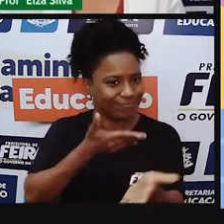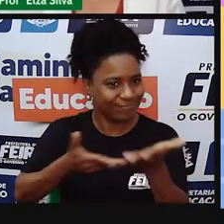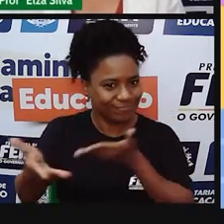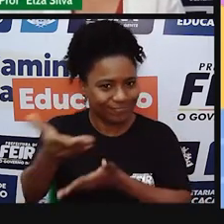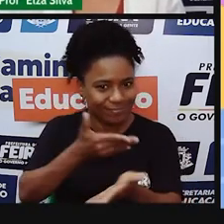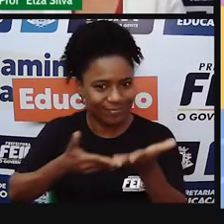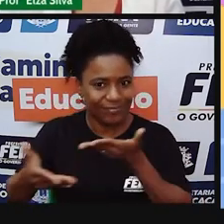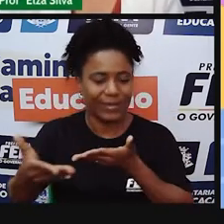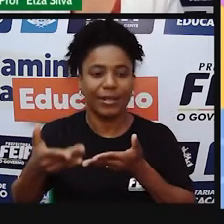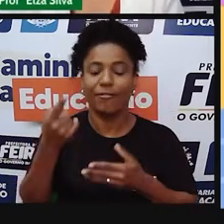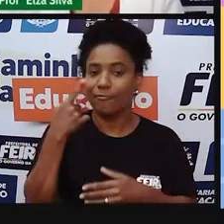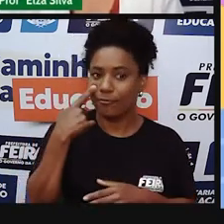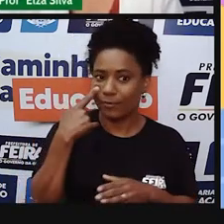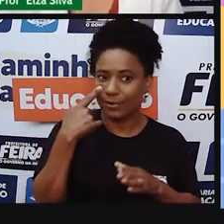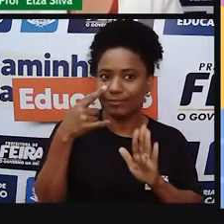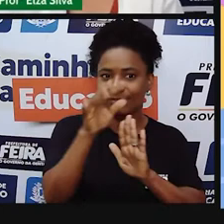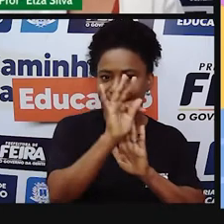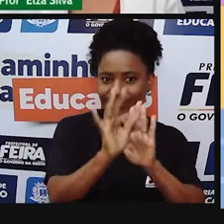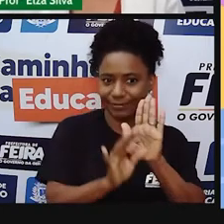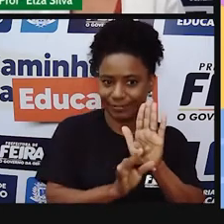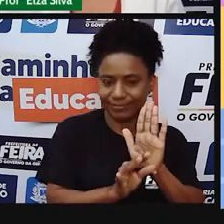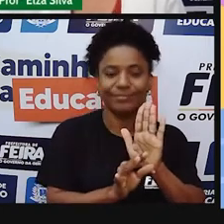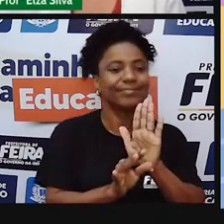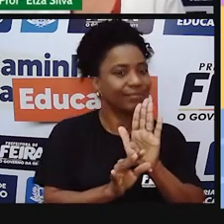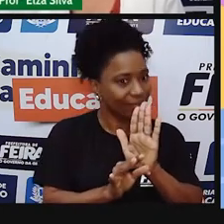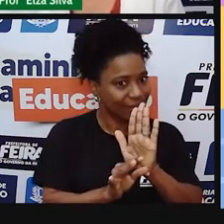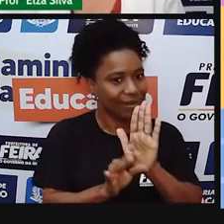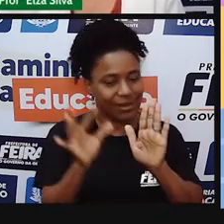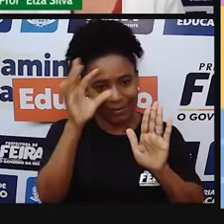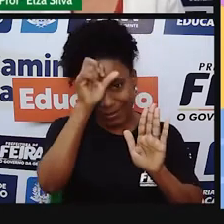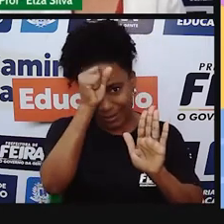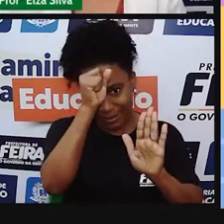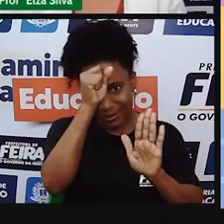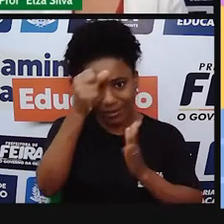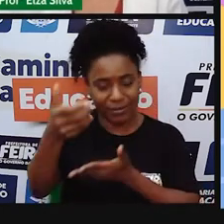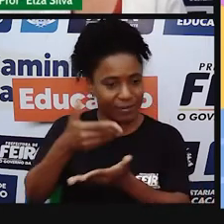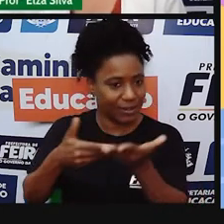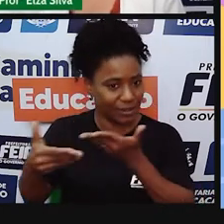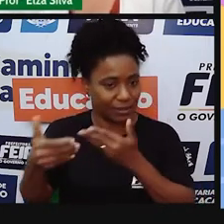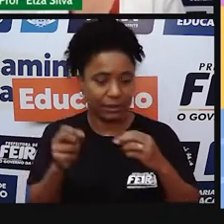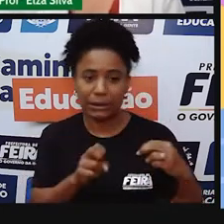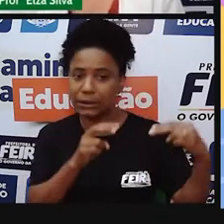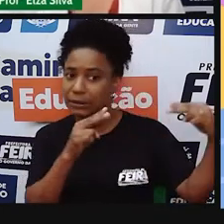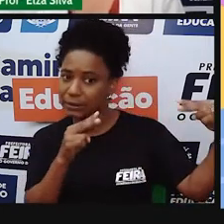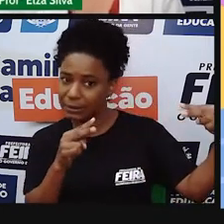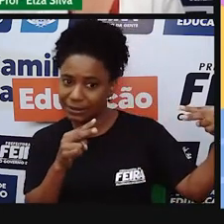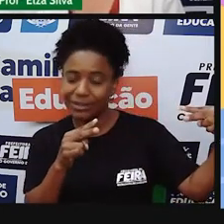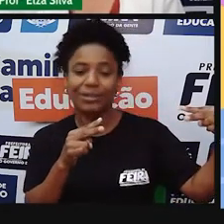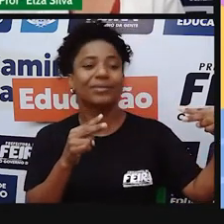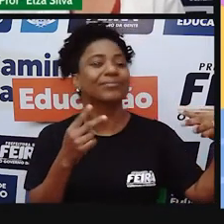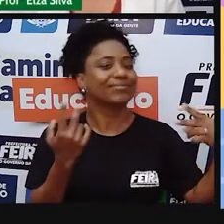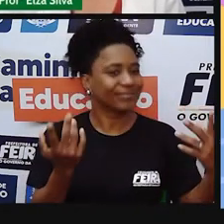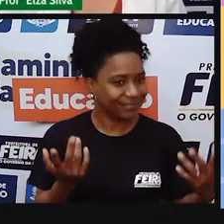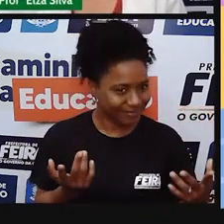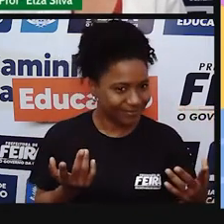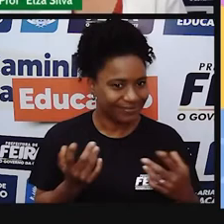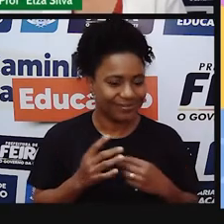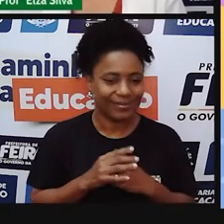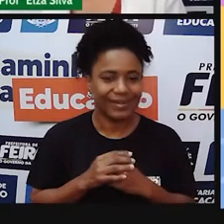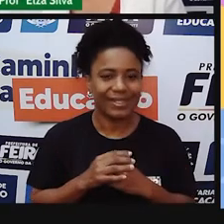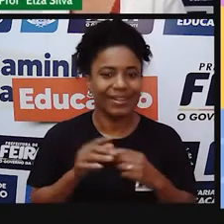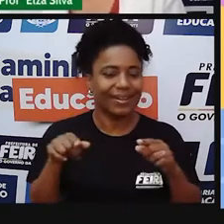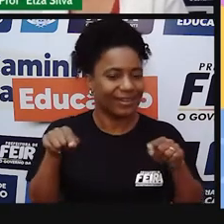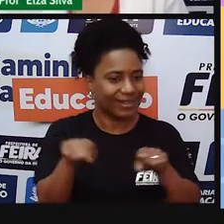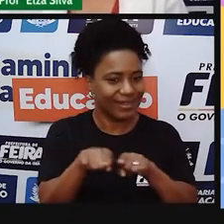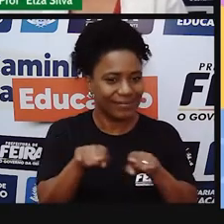sala de aula, se vocês tiverem a oportunidade de estar lá, e em outros ambientes. Nesse caso